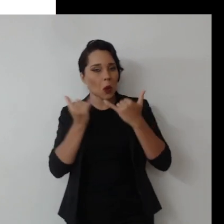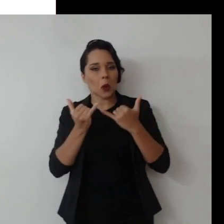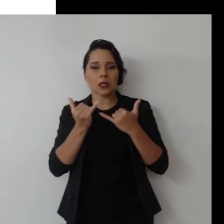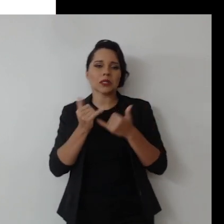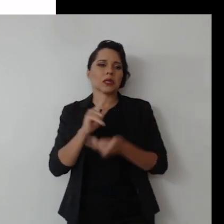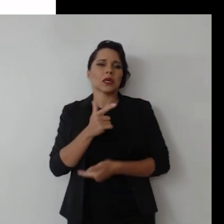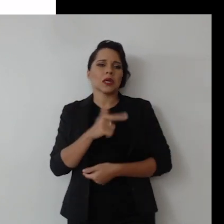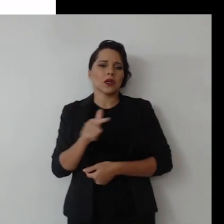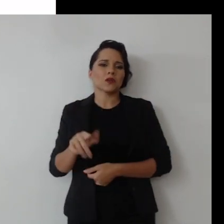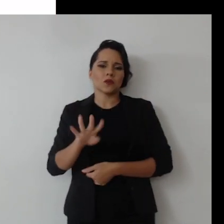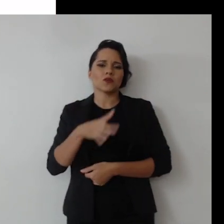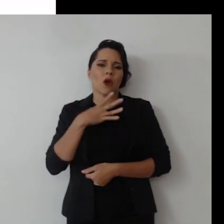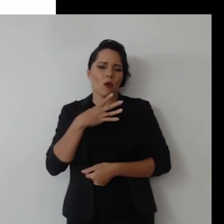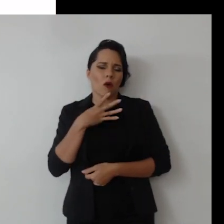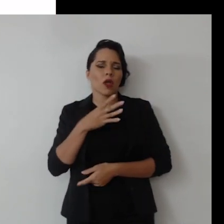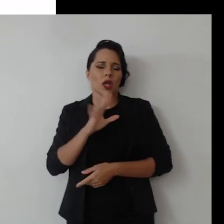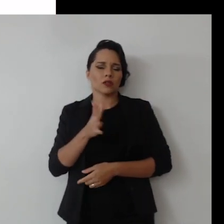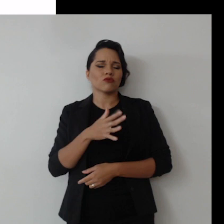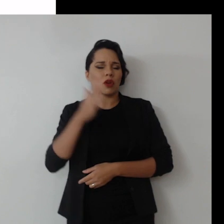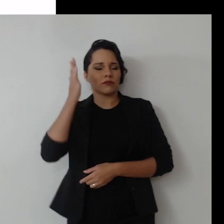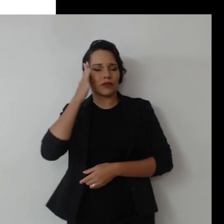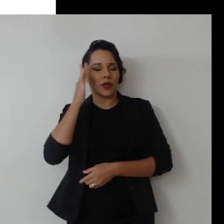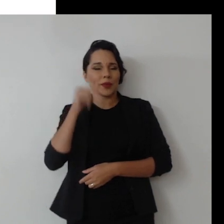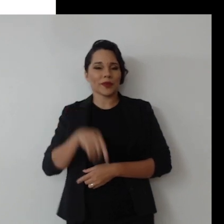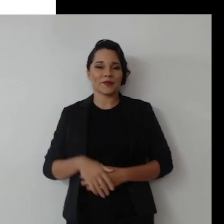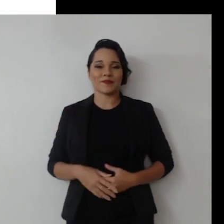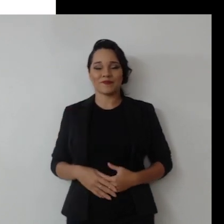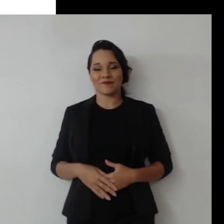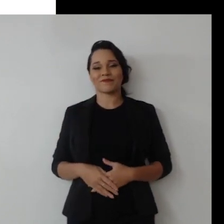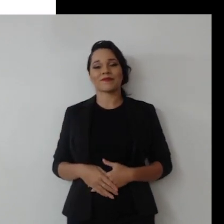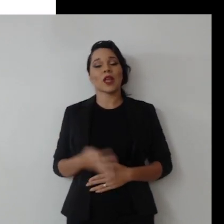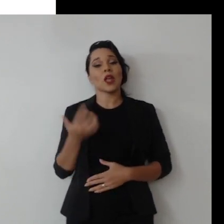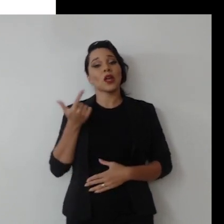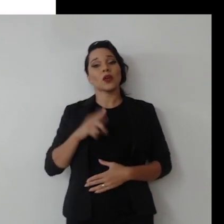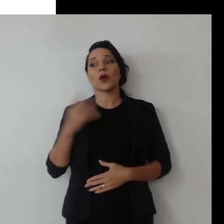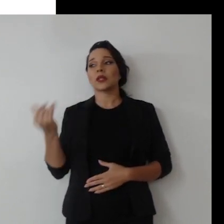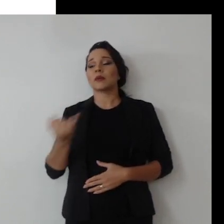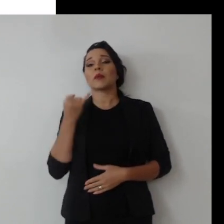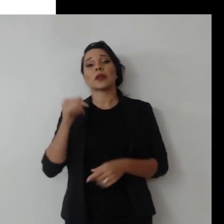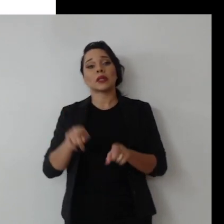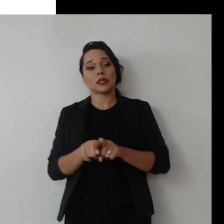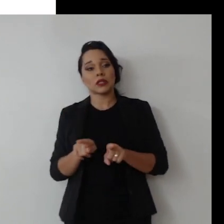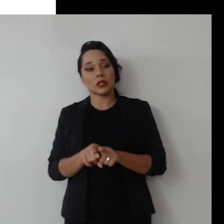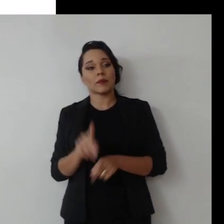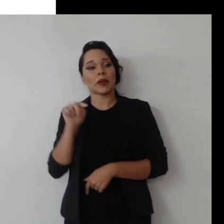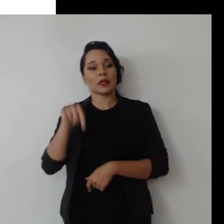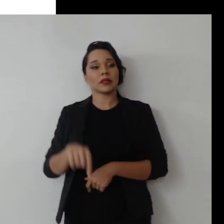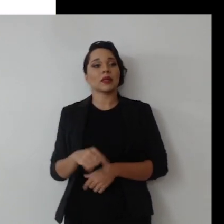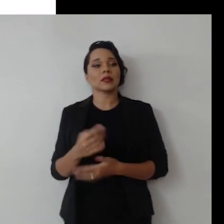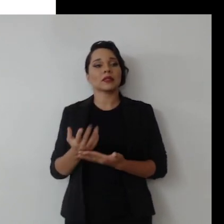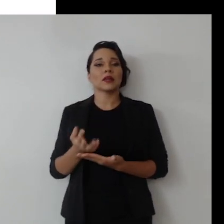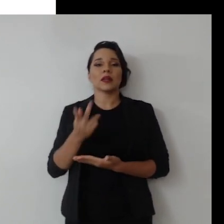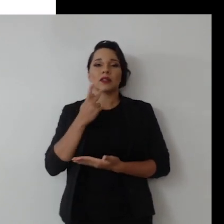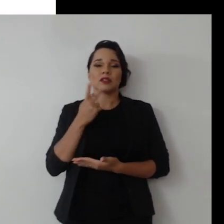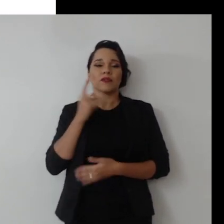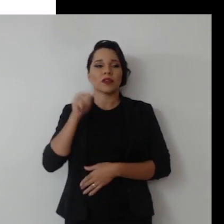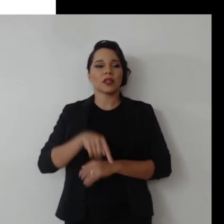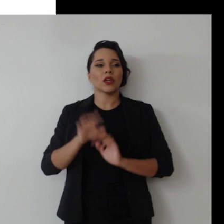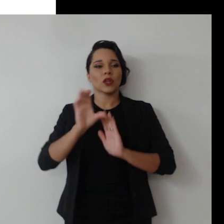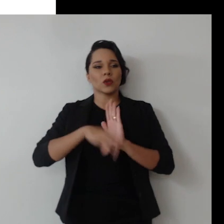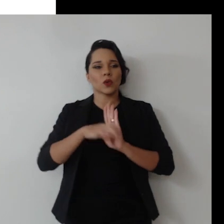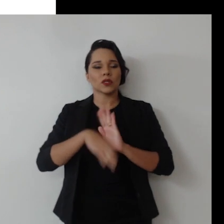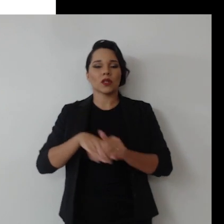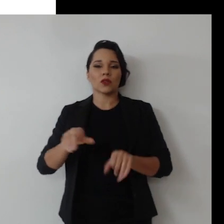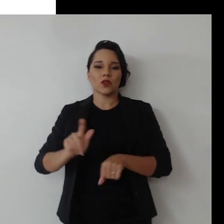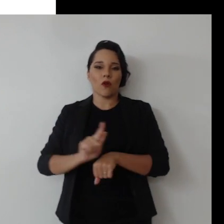questões que a grande maioria acredita que já saiba aqui. E outros elementos importantes também nessa surfada que a gente está dando